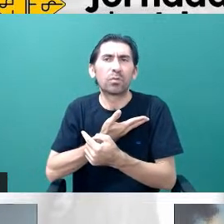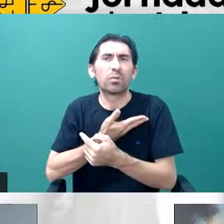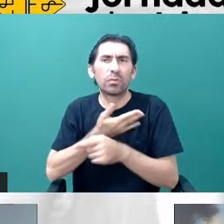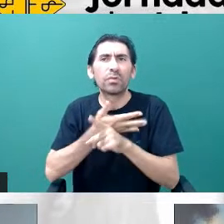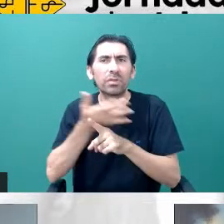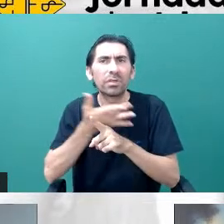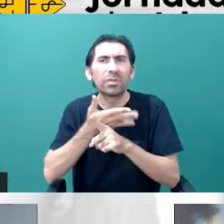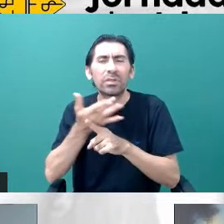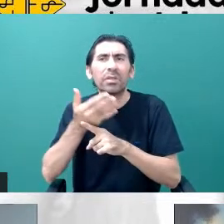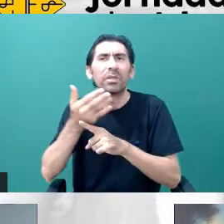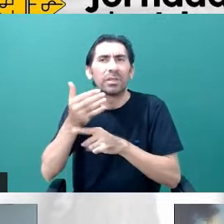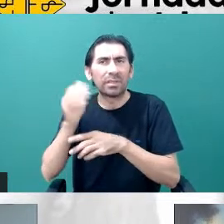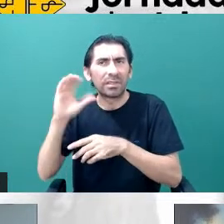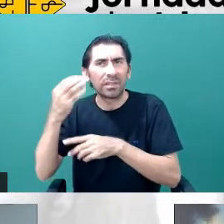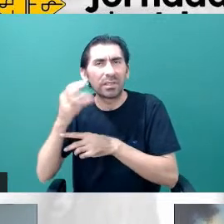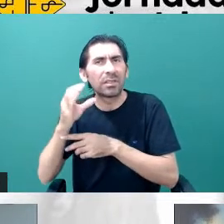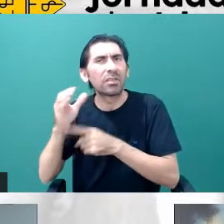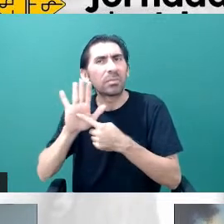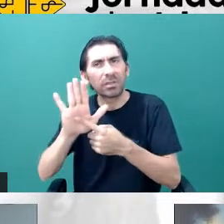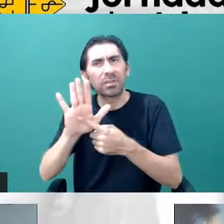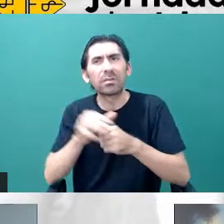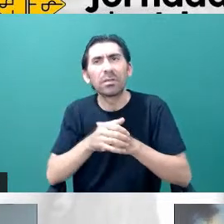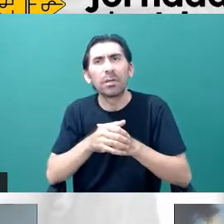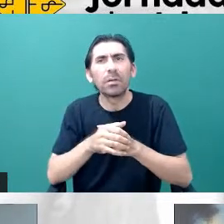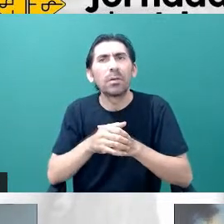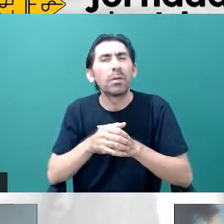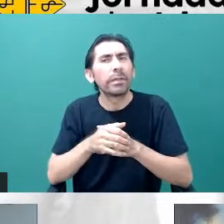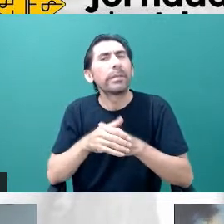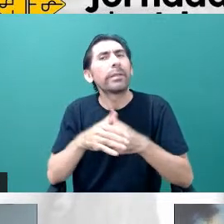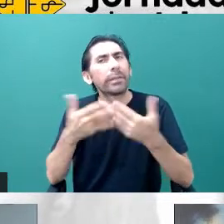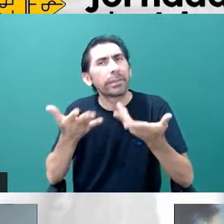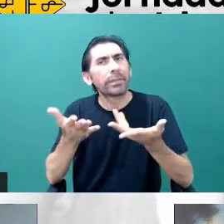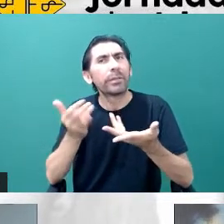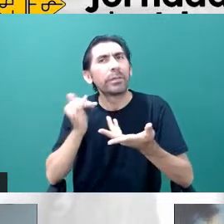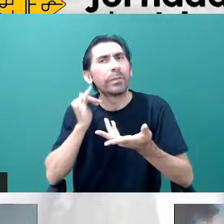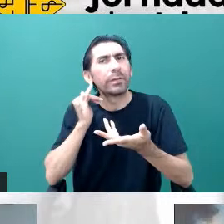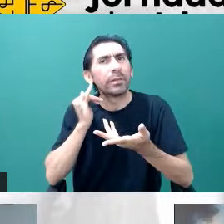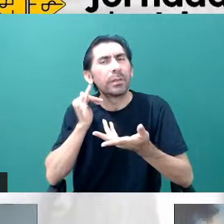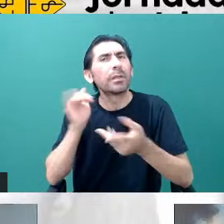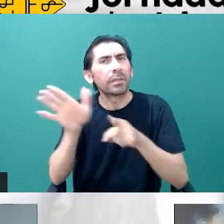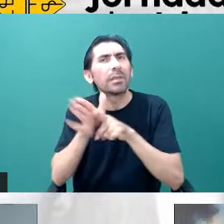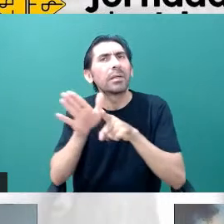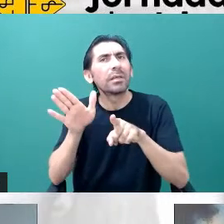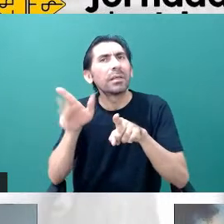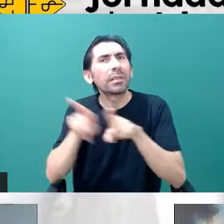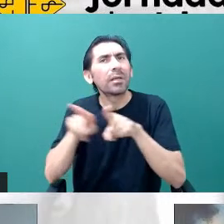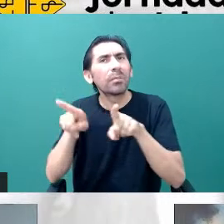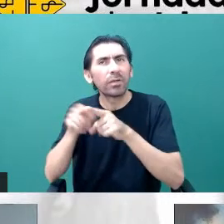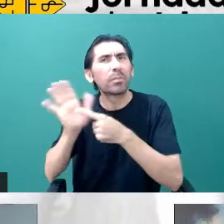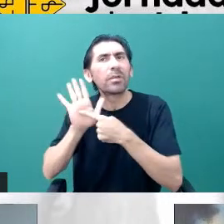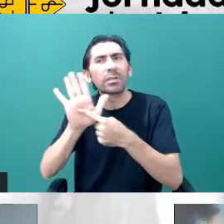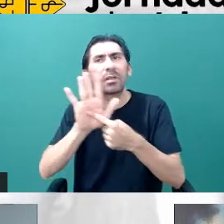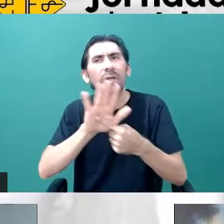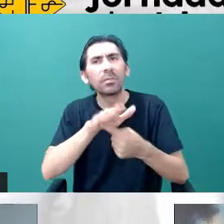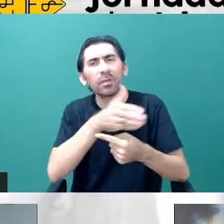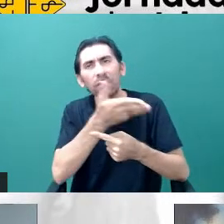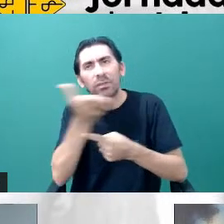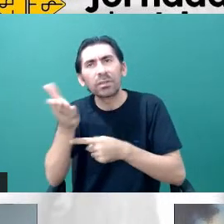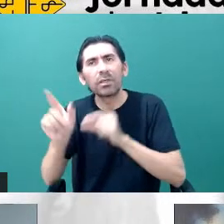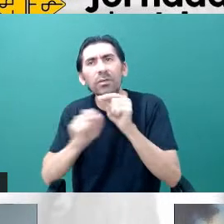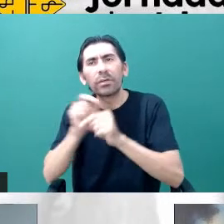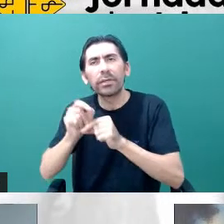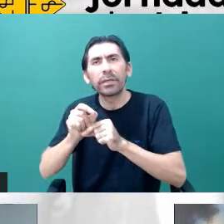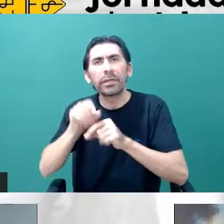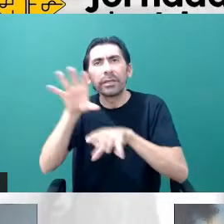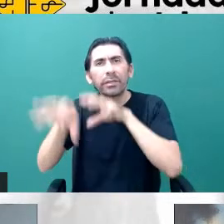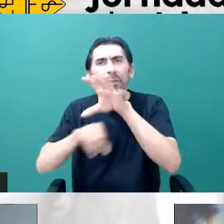Roberto Cid Fernandes. Então, queria, isso é para mostrar para vocês que tem quase todas as áreas que nós temos de